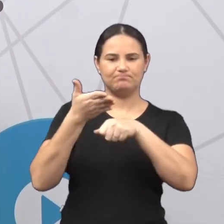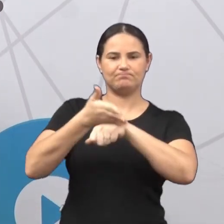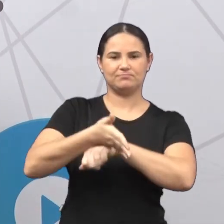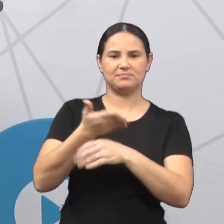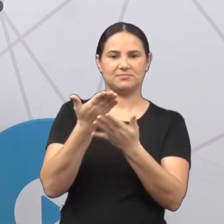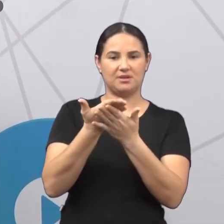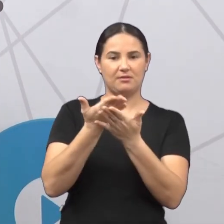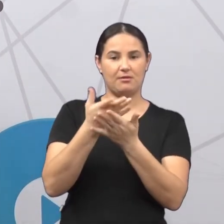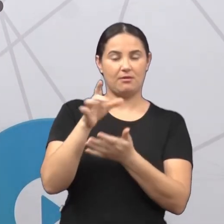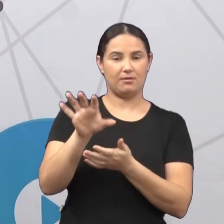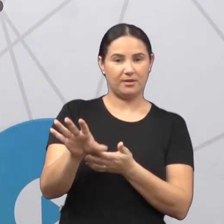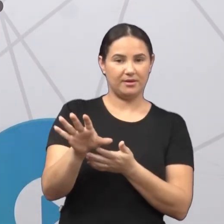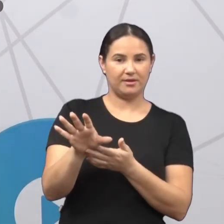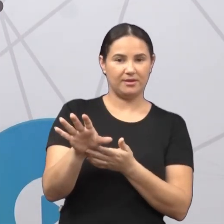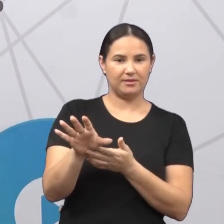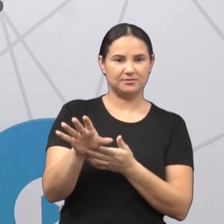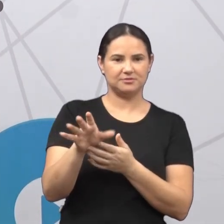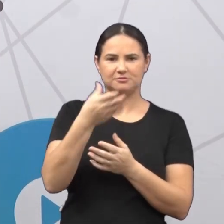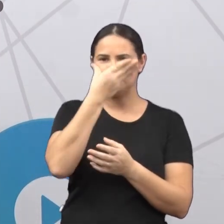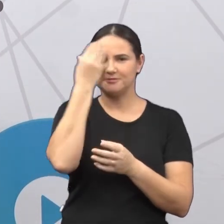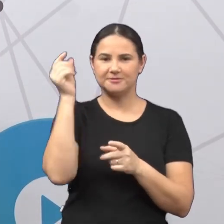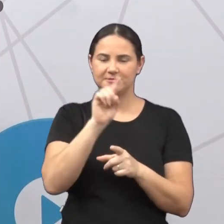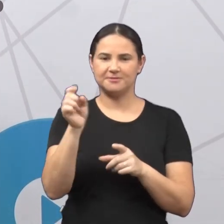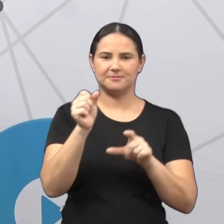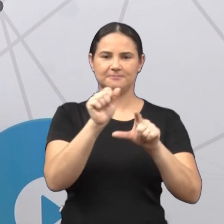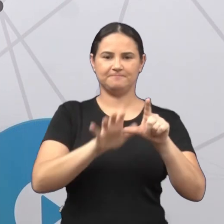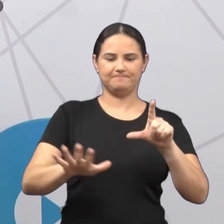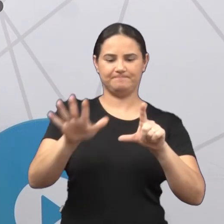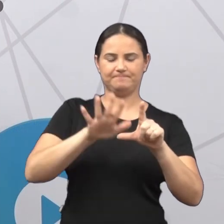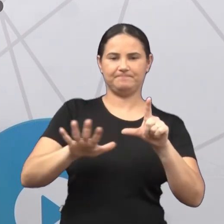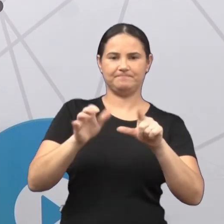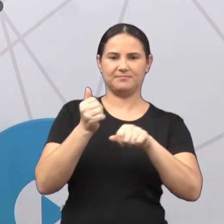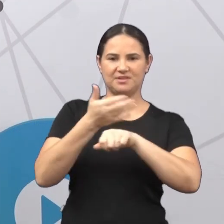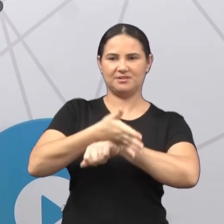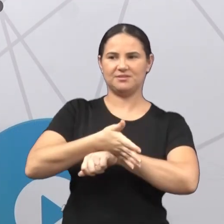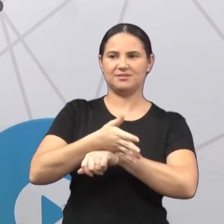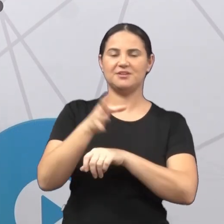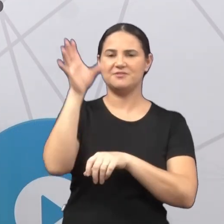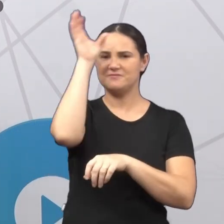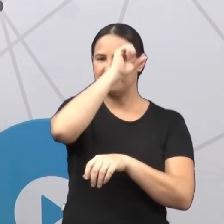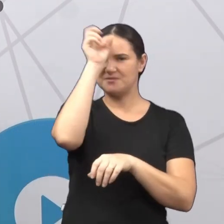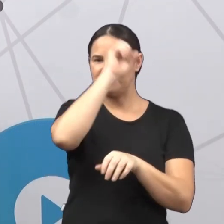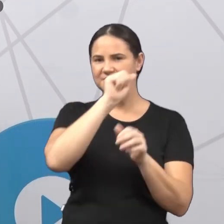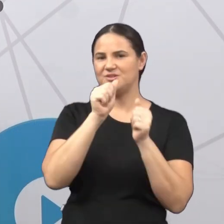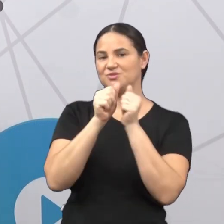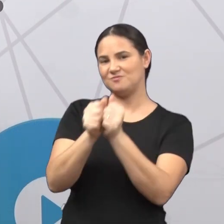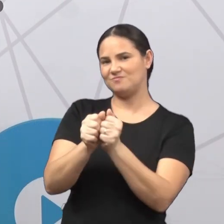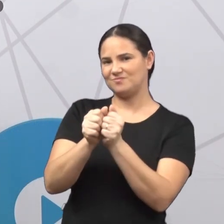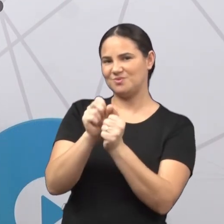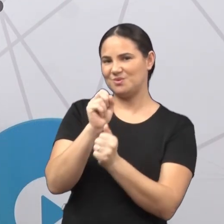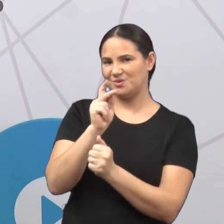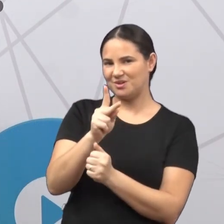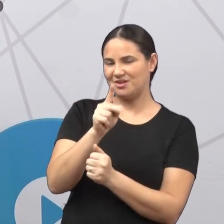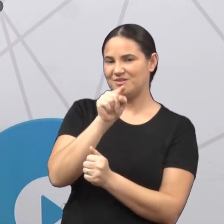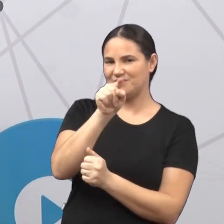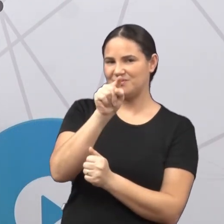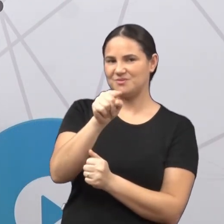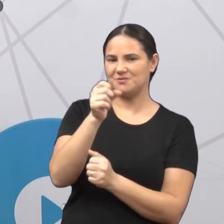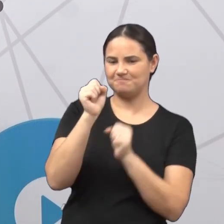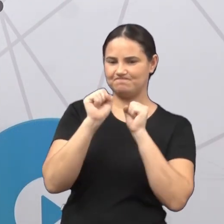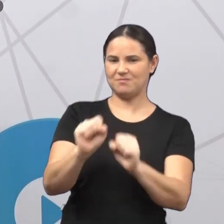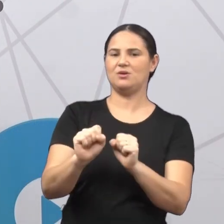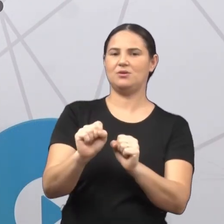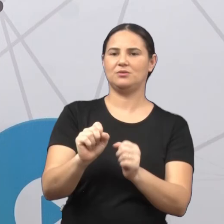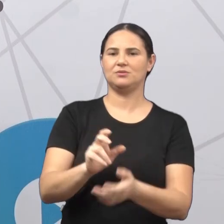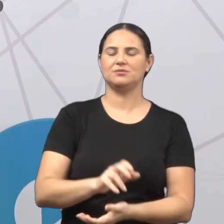outras aulas, não esqueça de ir lá na nossa plataforma Eduque. e vamos aprender juntos, ok? Você é capaz. Tchau,